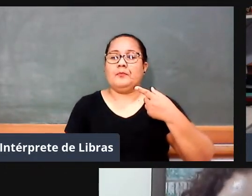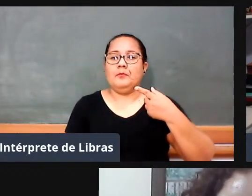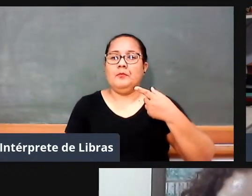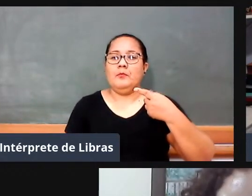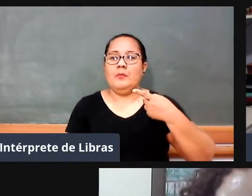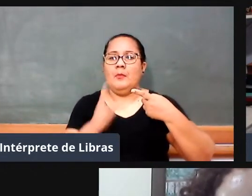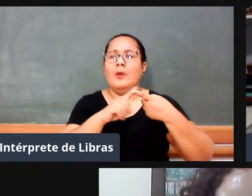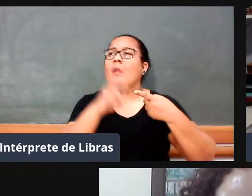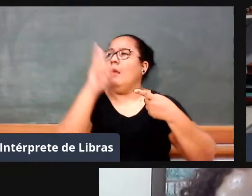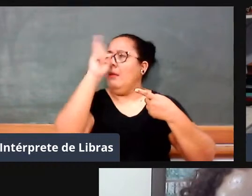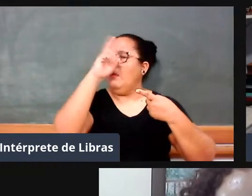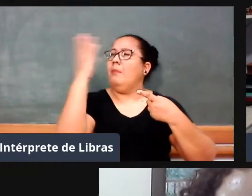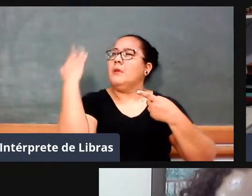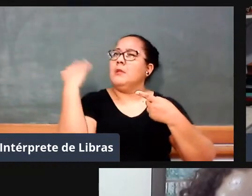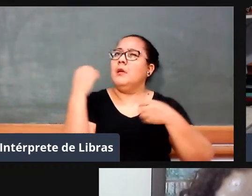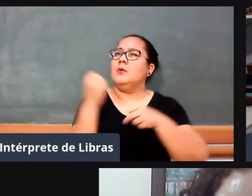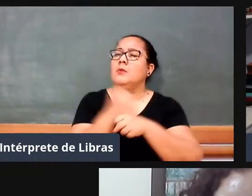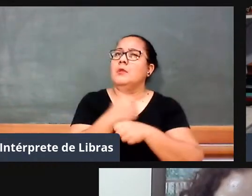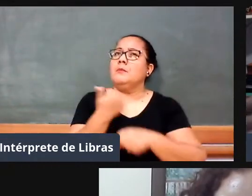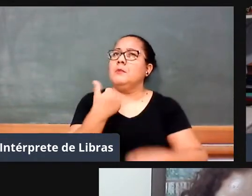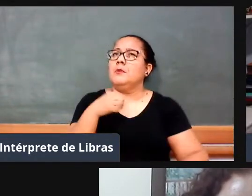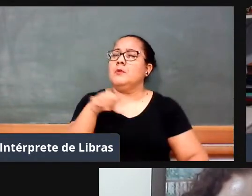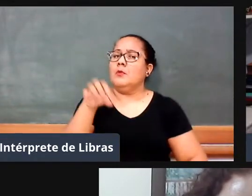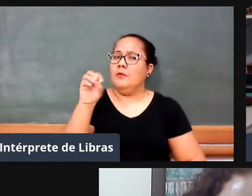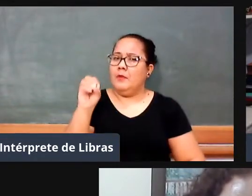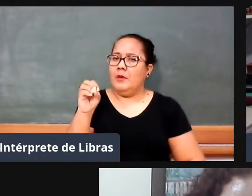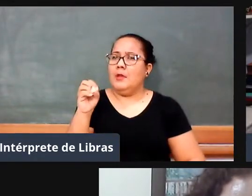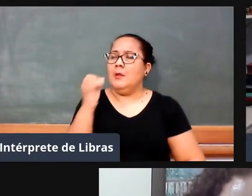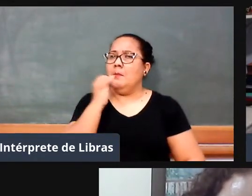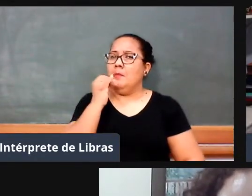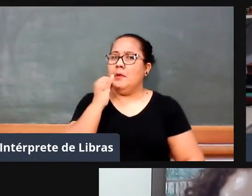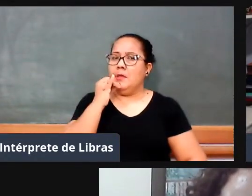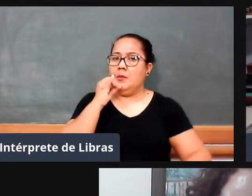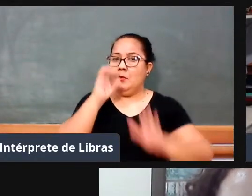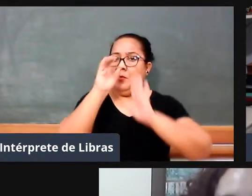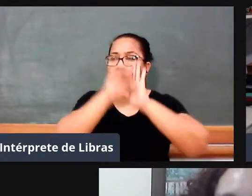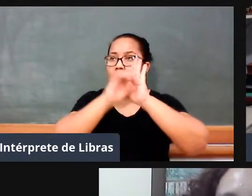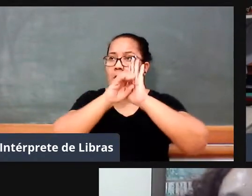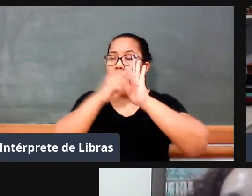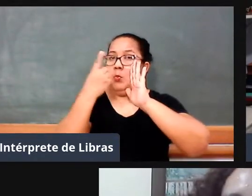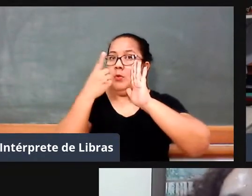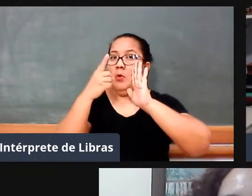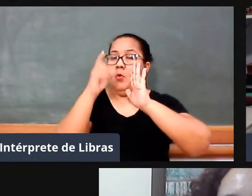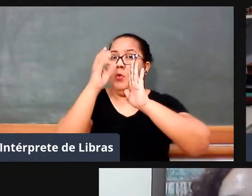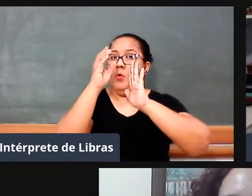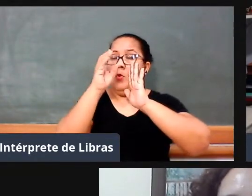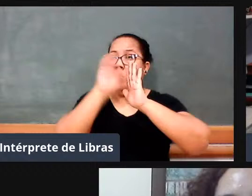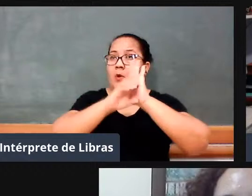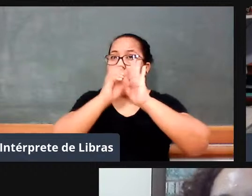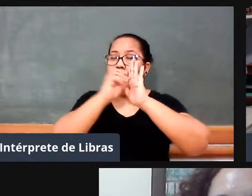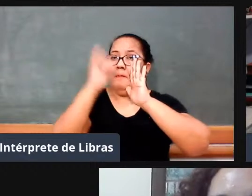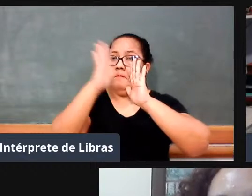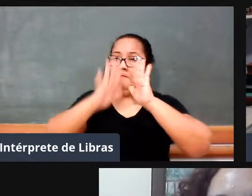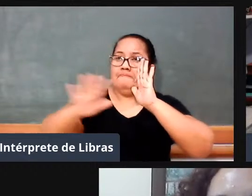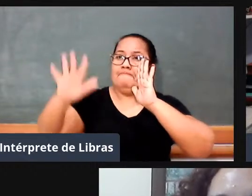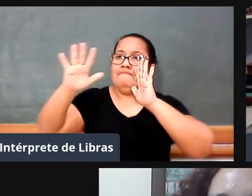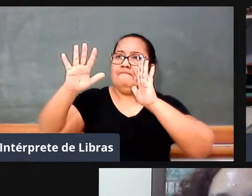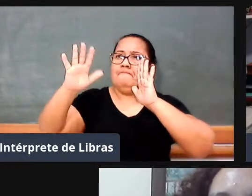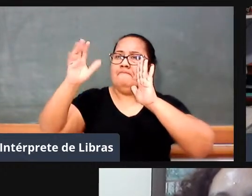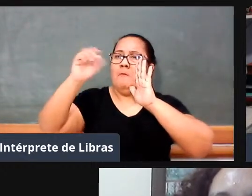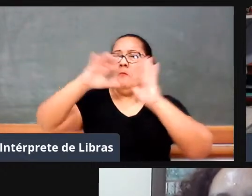sobretudo, o processo de internacionalização curricular, ele é muito grande, né, então, os